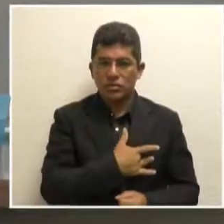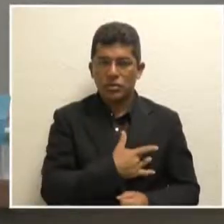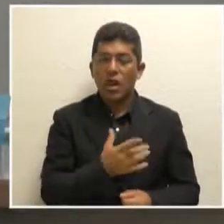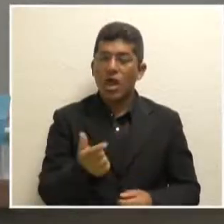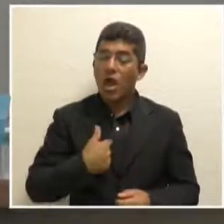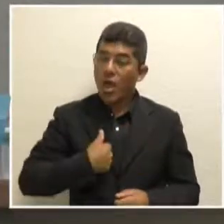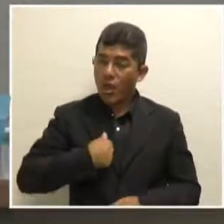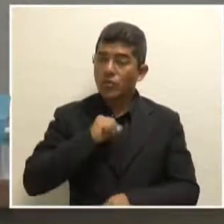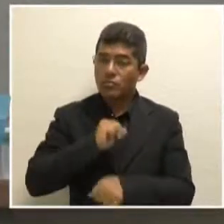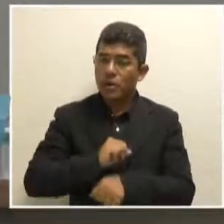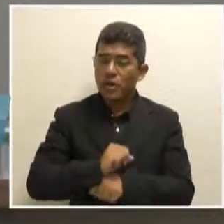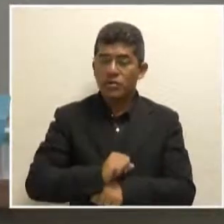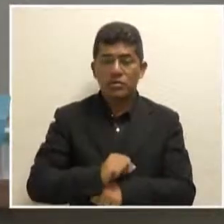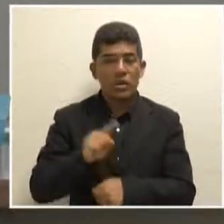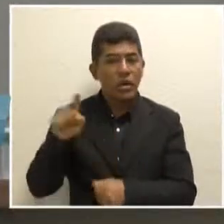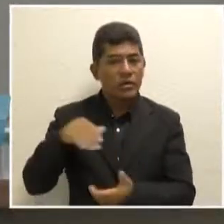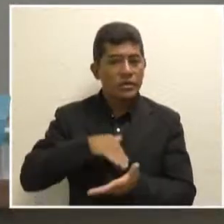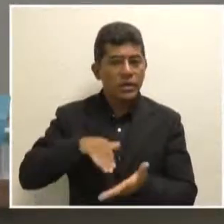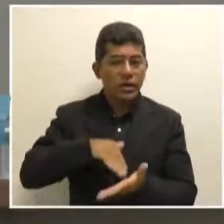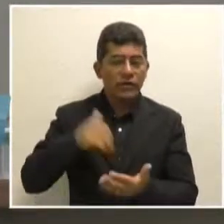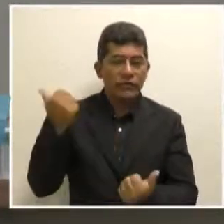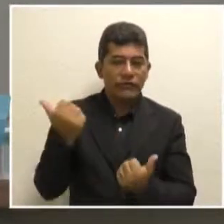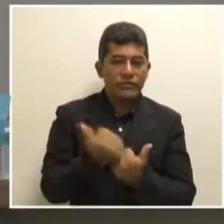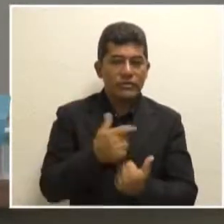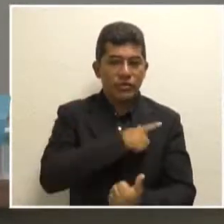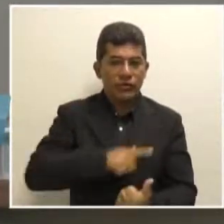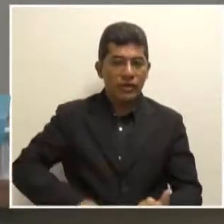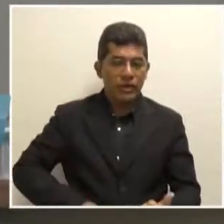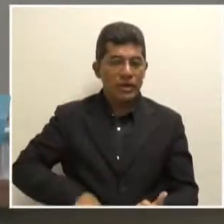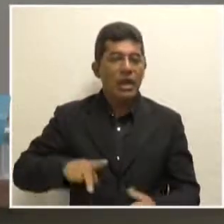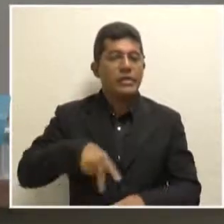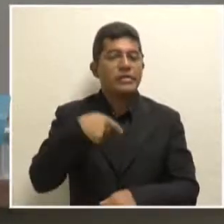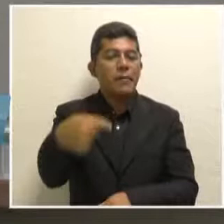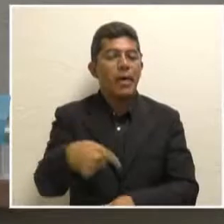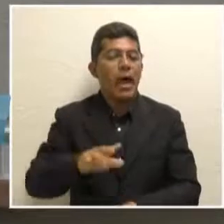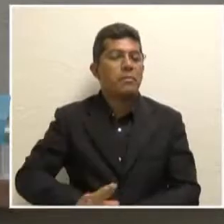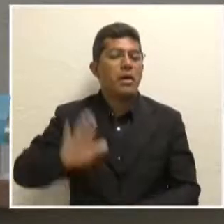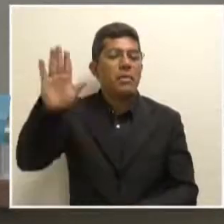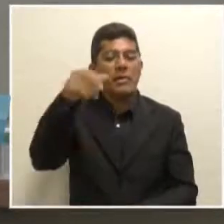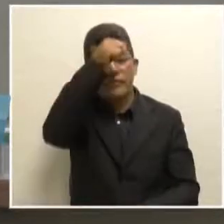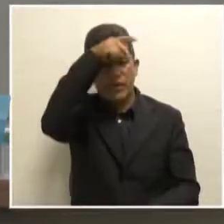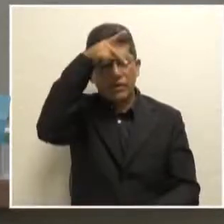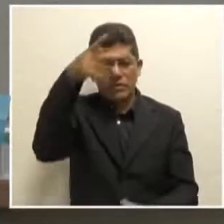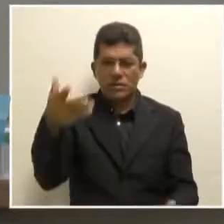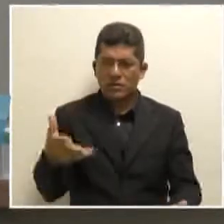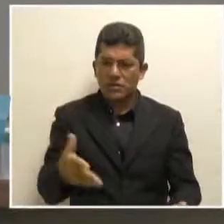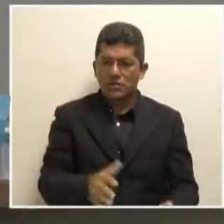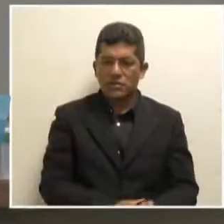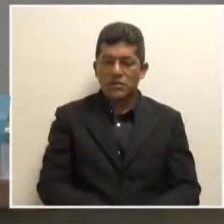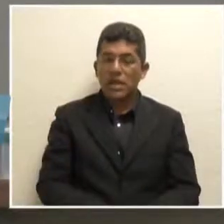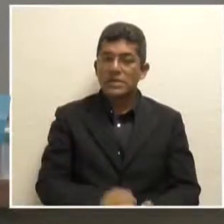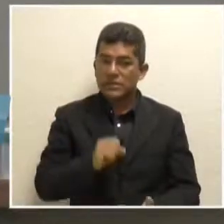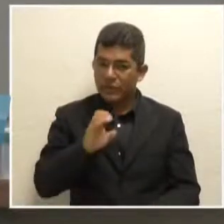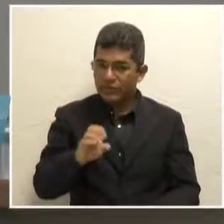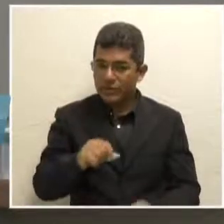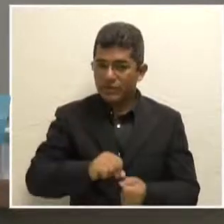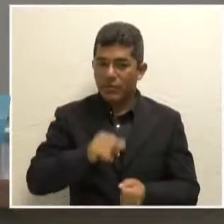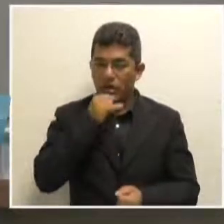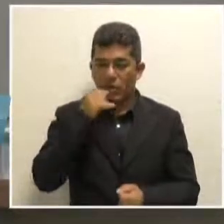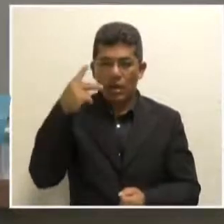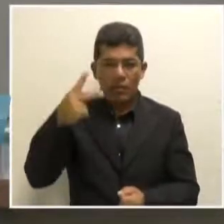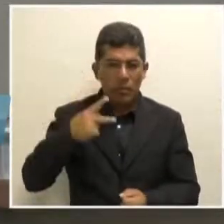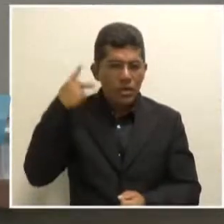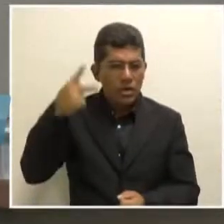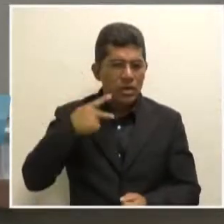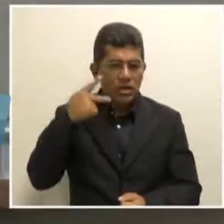eu espero que o nosso secretário e vice-governador não saia candidato a prefeito, porque se ele fizer politicagem na